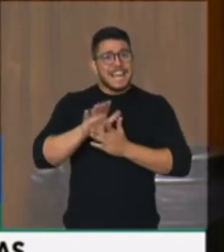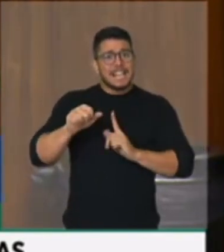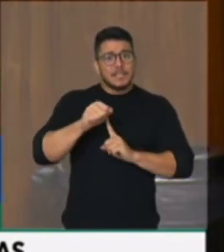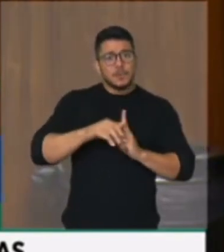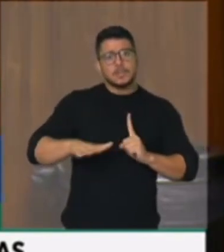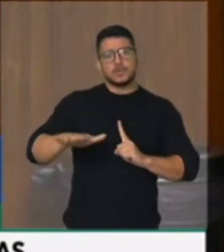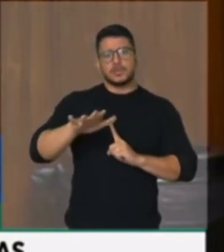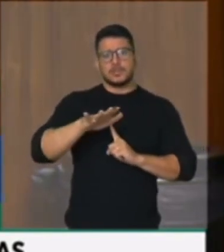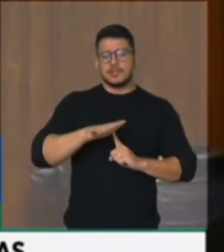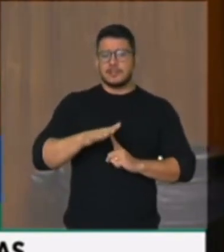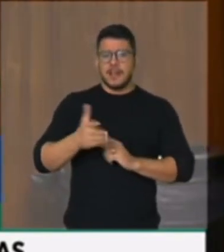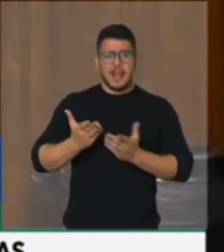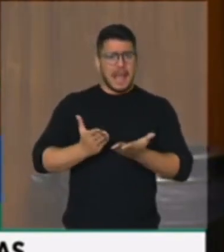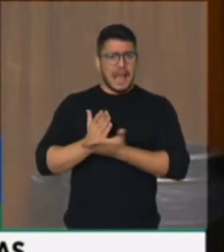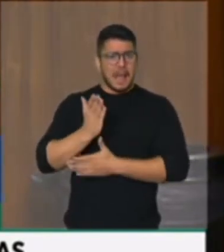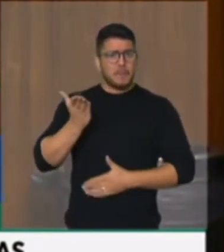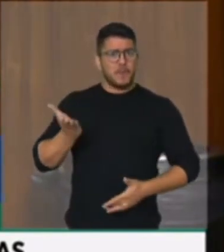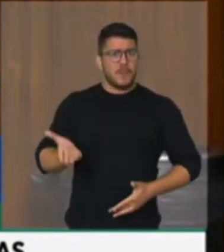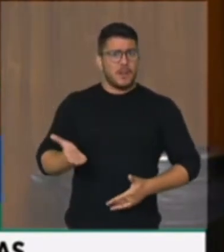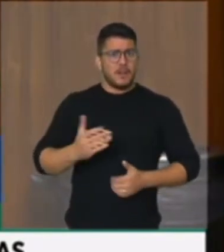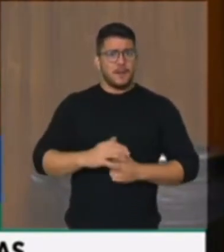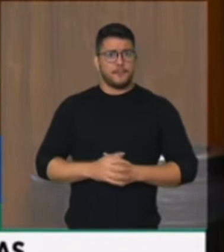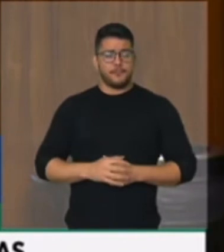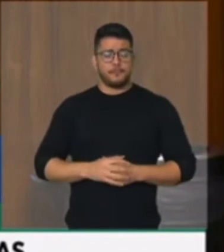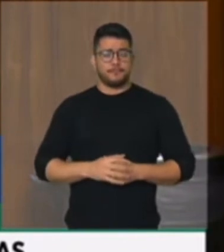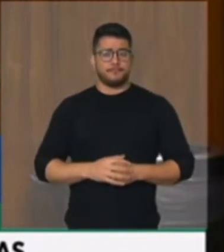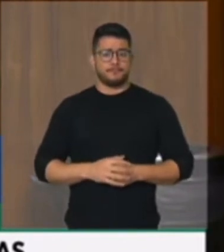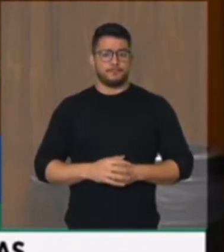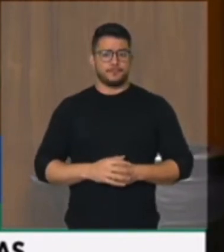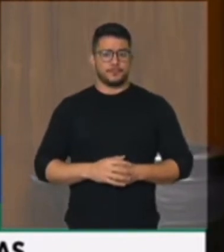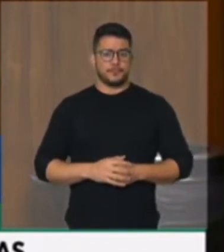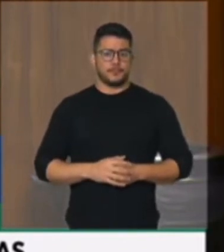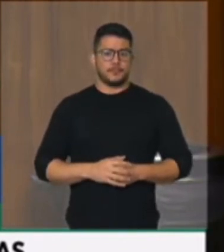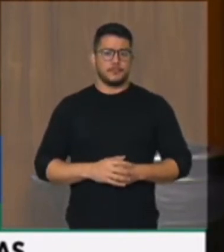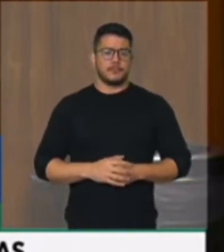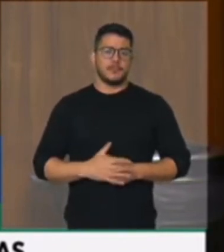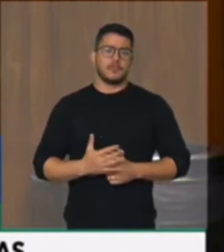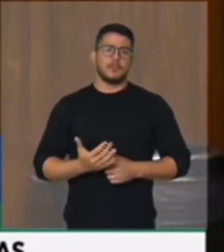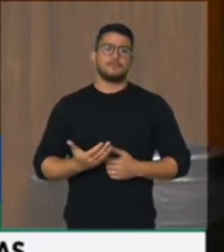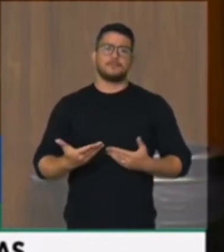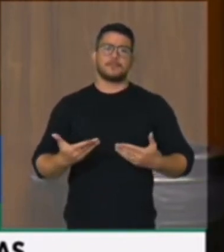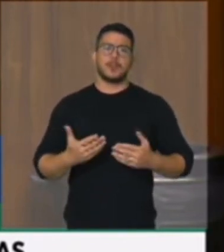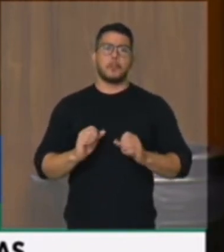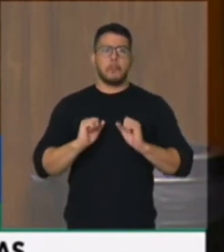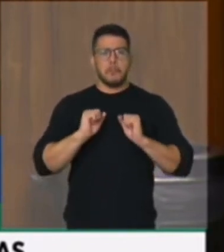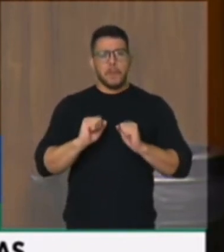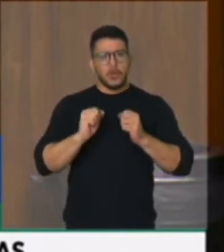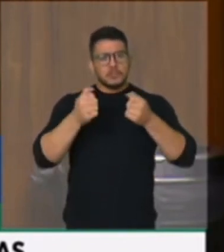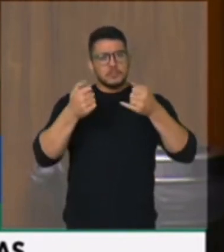tal medida? Me diga algum colega deputado do outro lado,